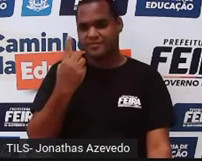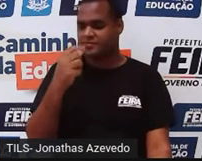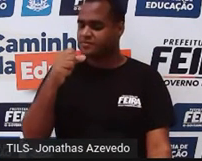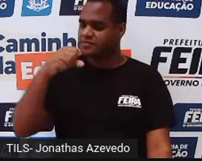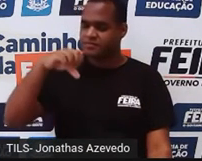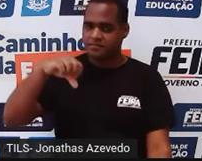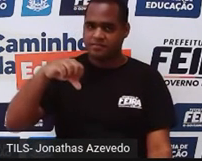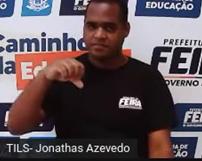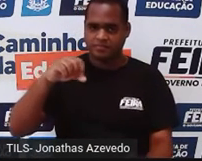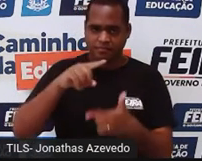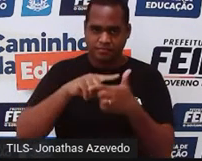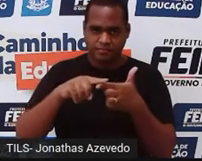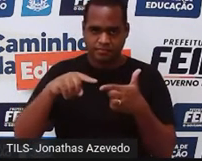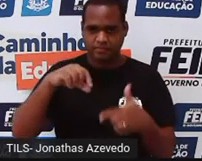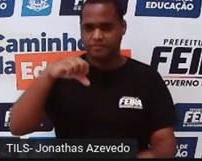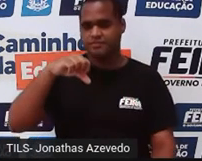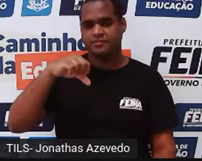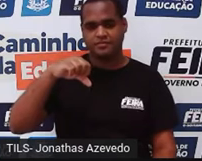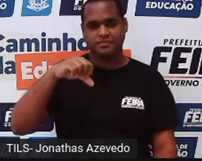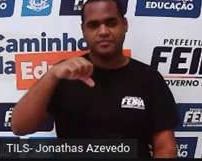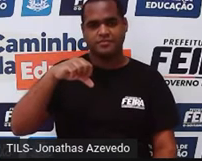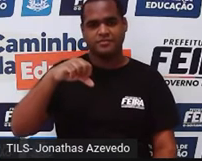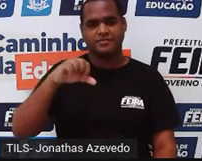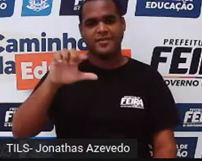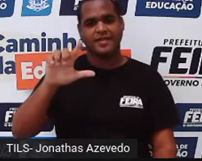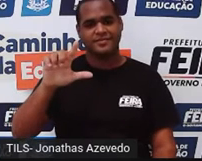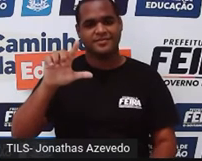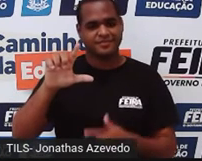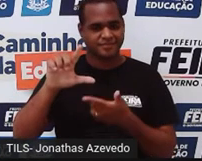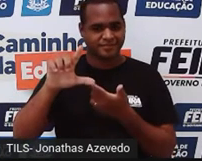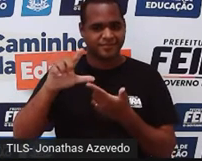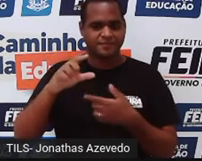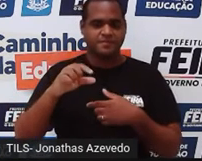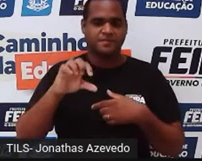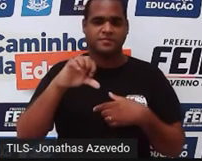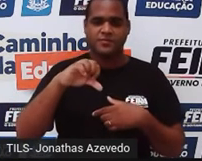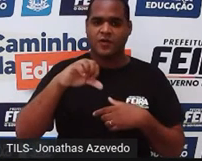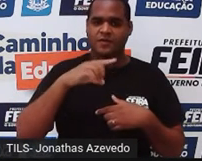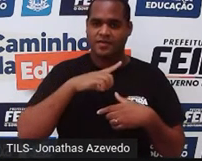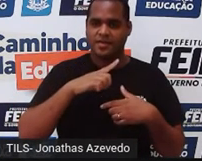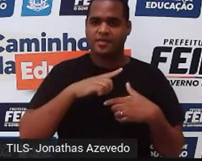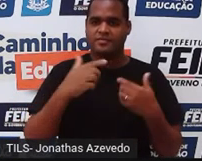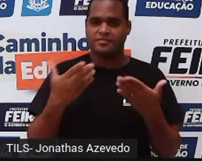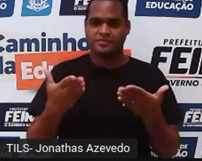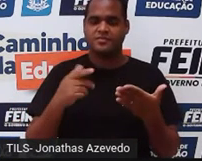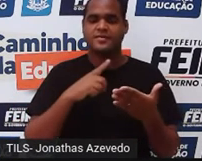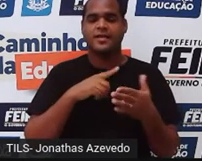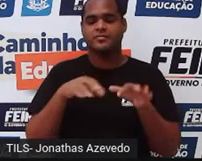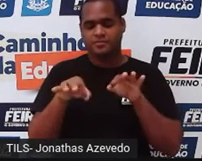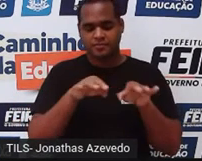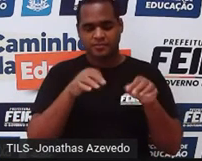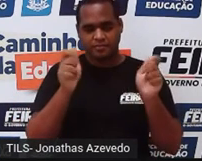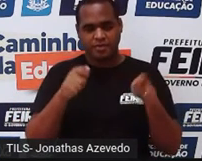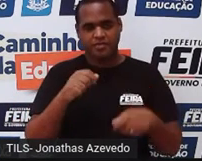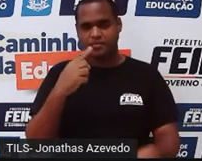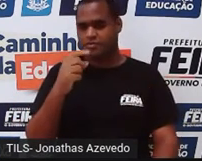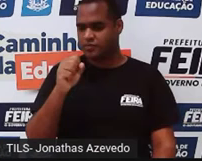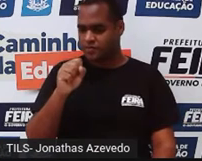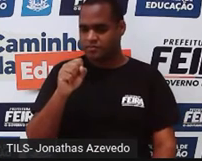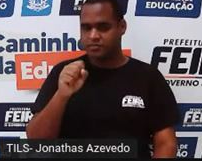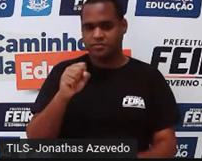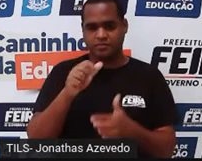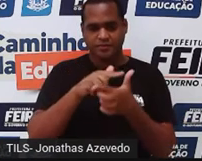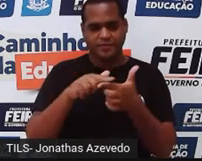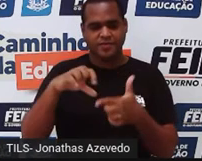189. Aquele simbolozinho do L. Com 9 ali dentro. E aí a gente pega 18 e divide por